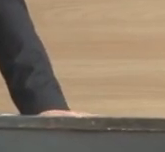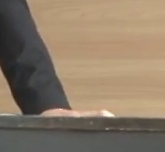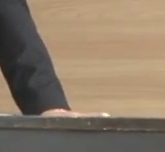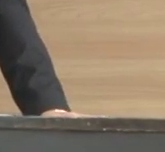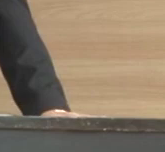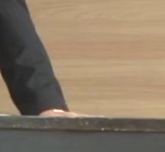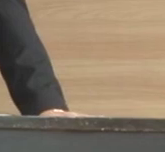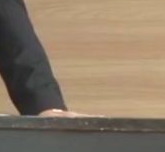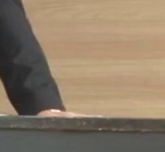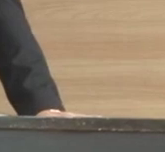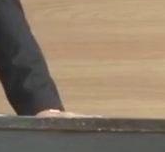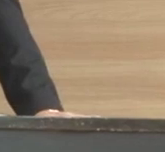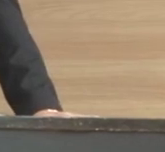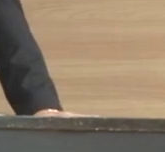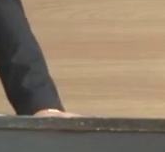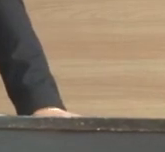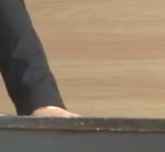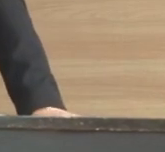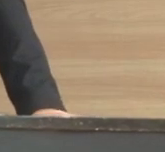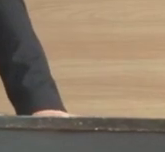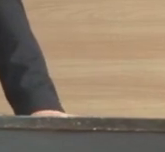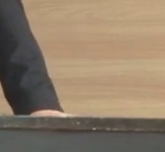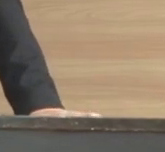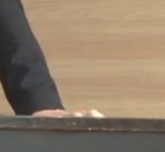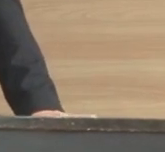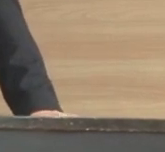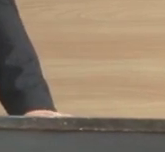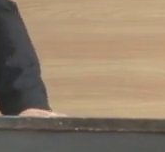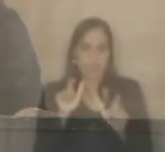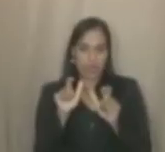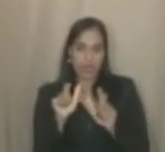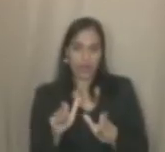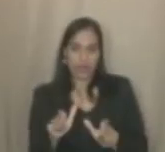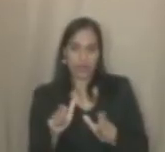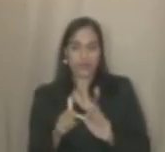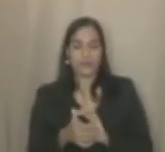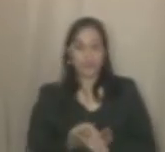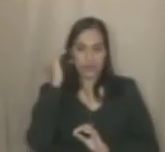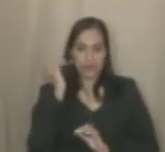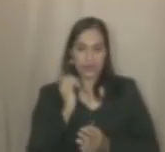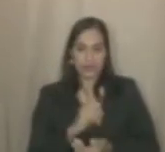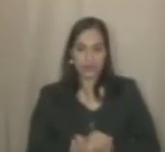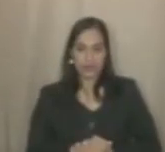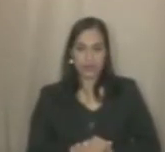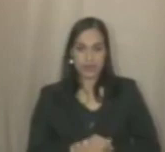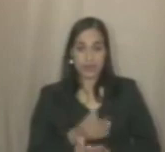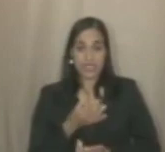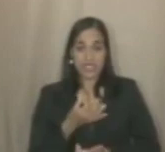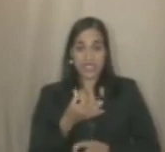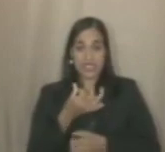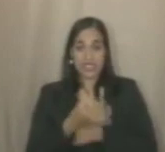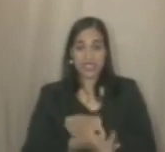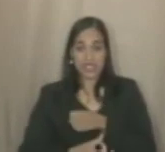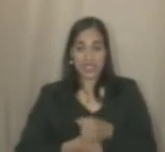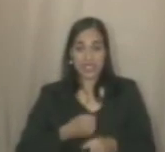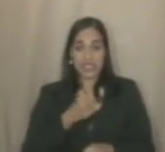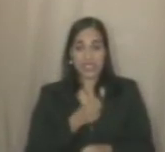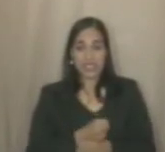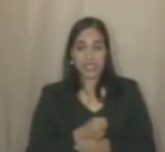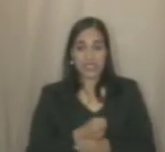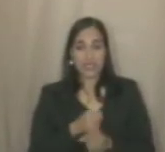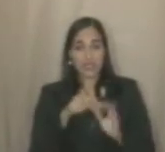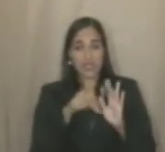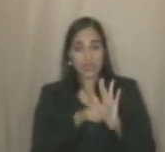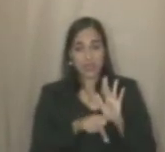intervenção prevista para o Rio Tegipió, na zona oeste da cidade. Ao longo de seis anos, dentro do